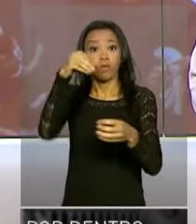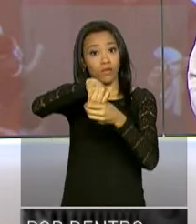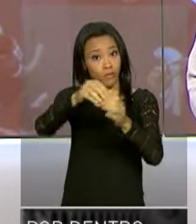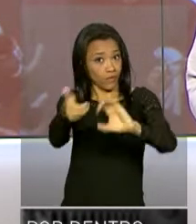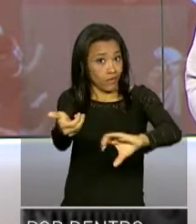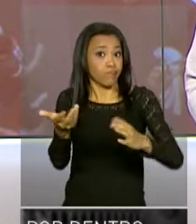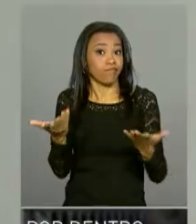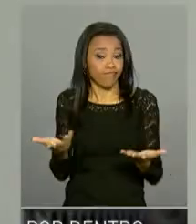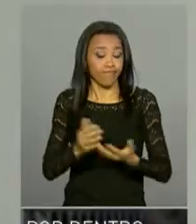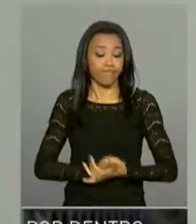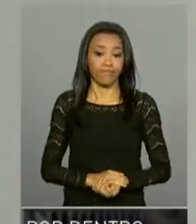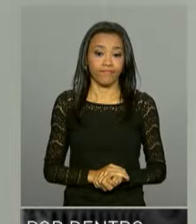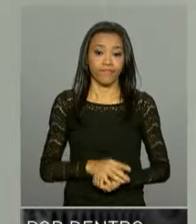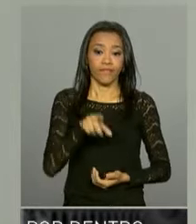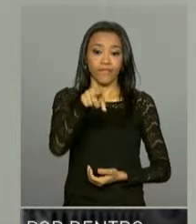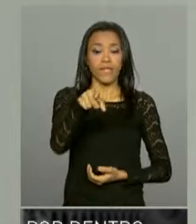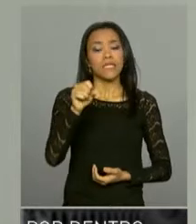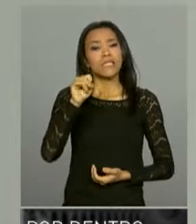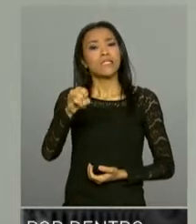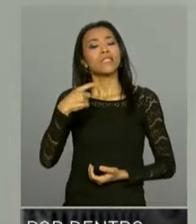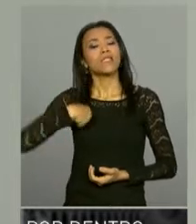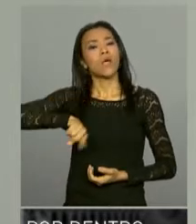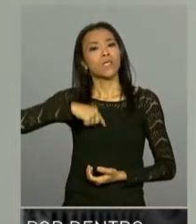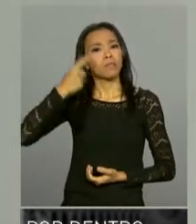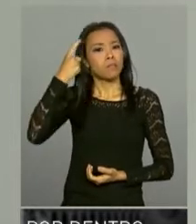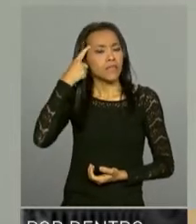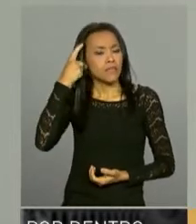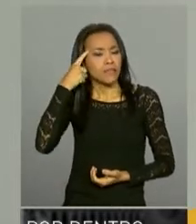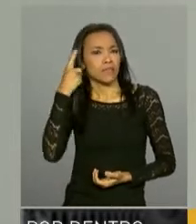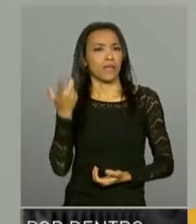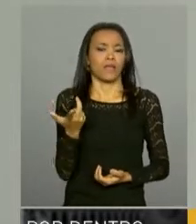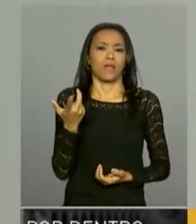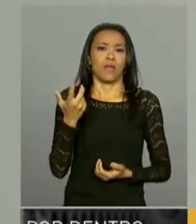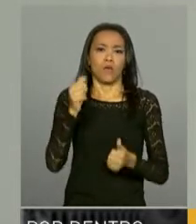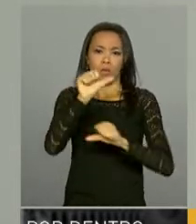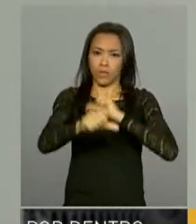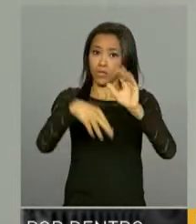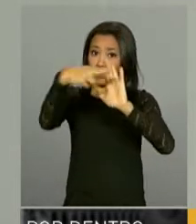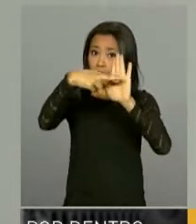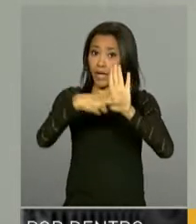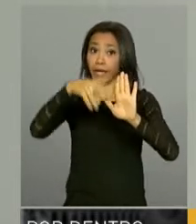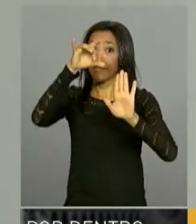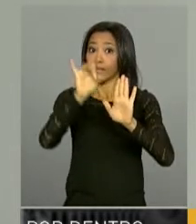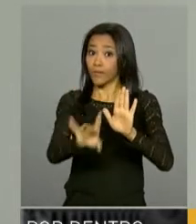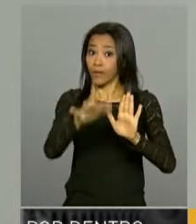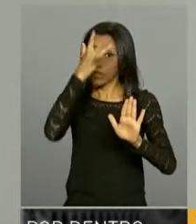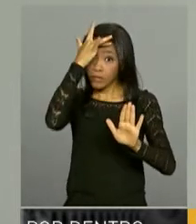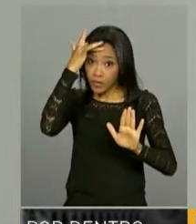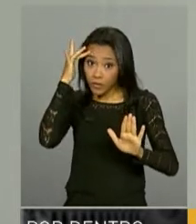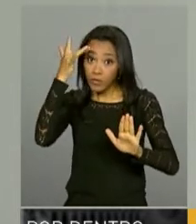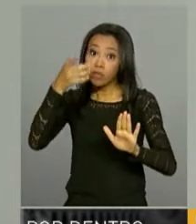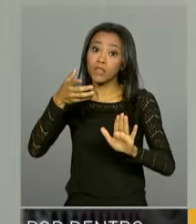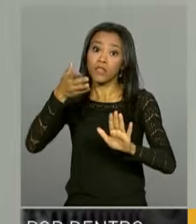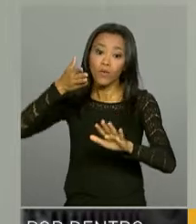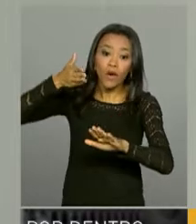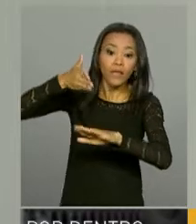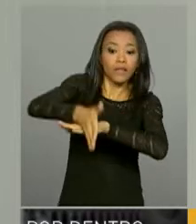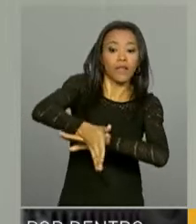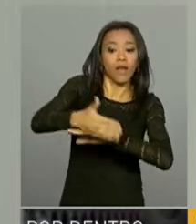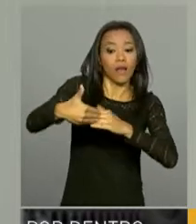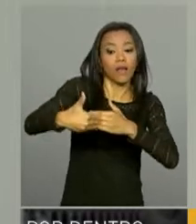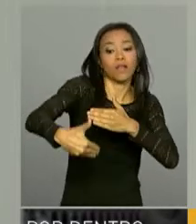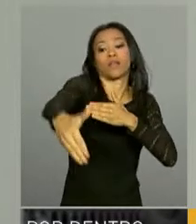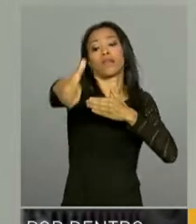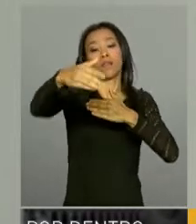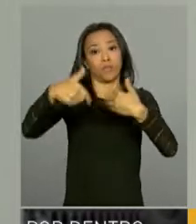Congresso. Se a gente for imaginar uma reforma em que só vai se aplicar para as pessoas que vierem a ingressar no mercado de trabalho